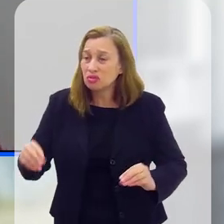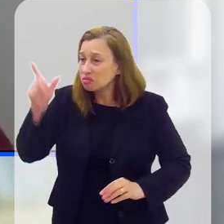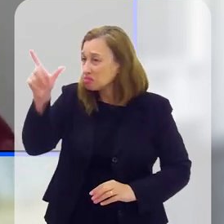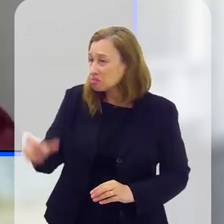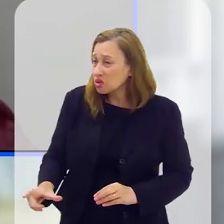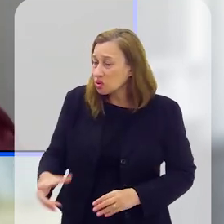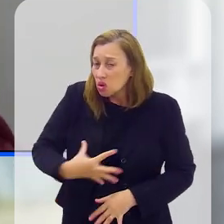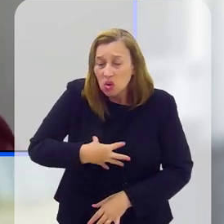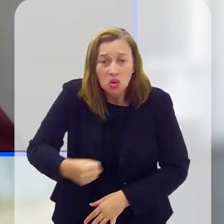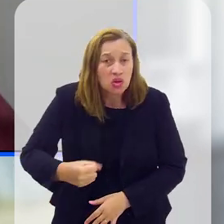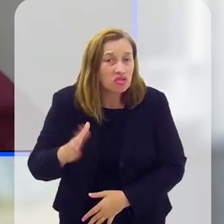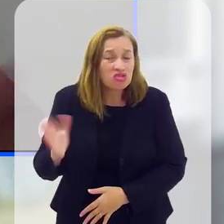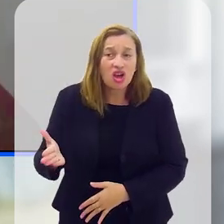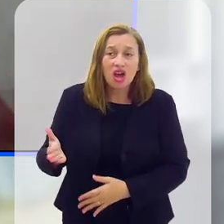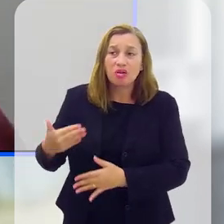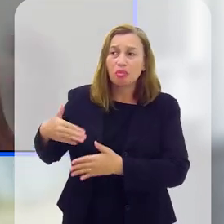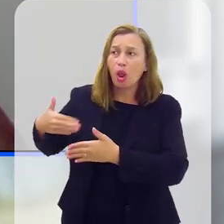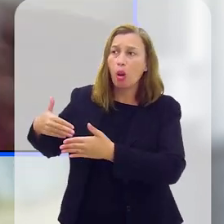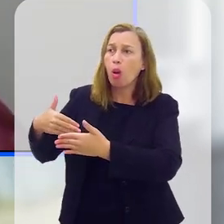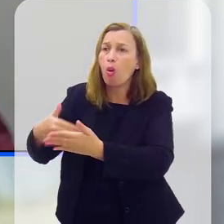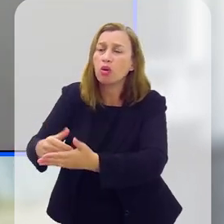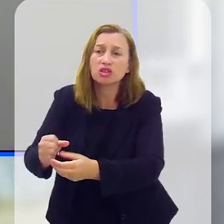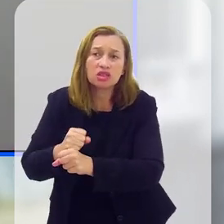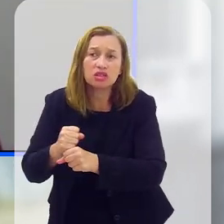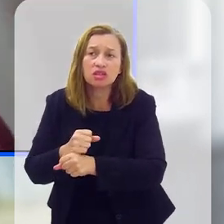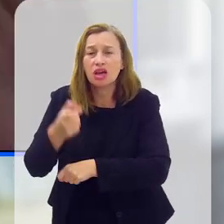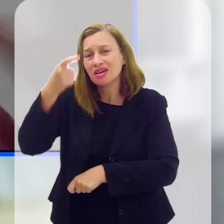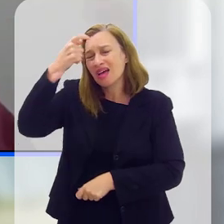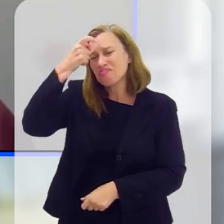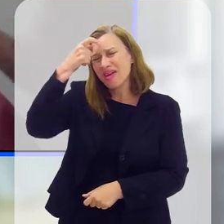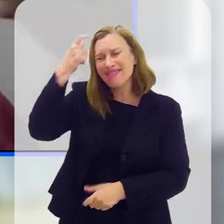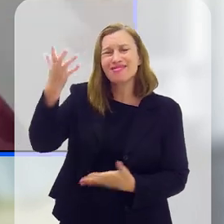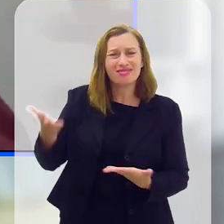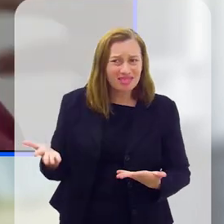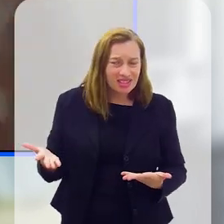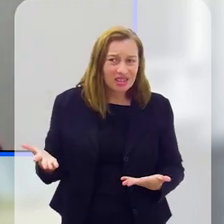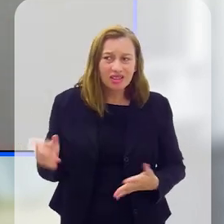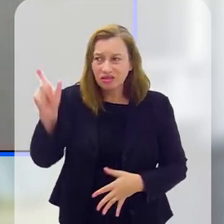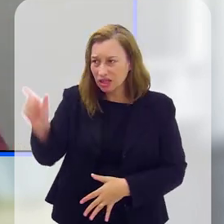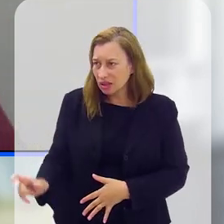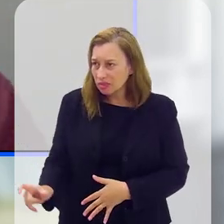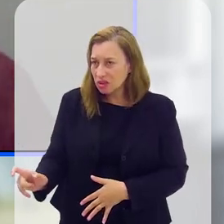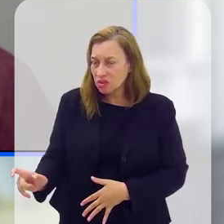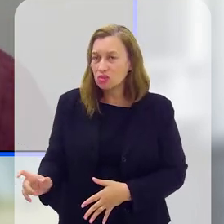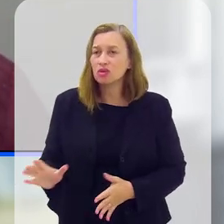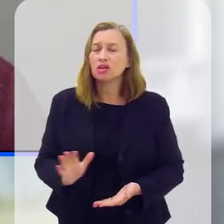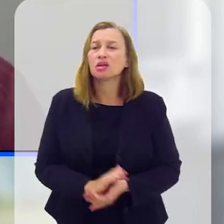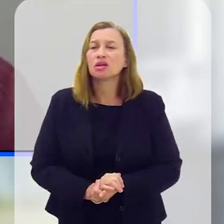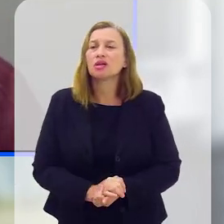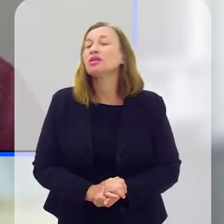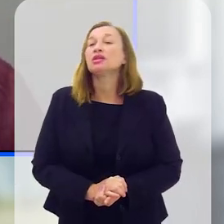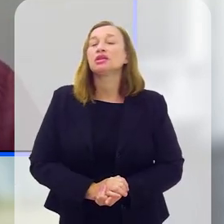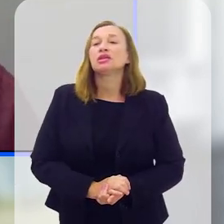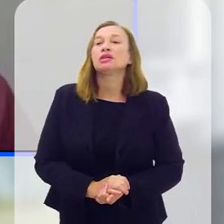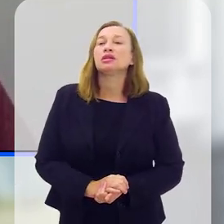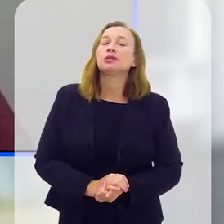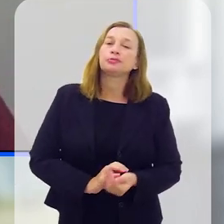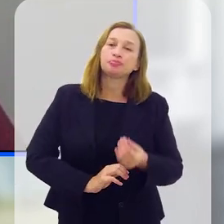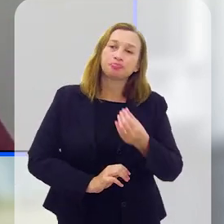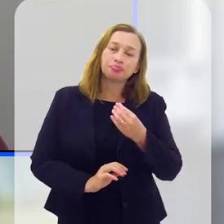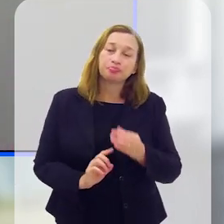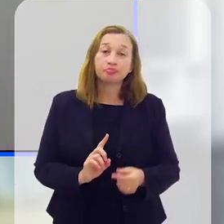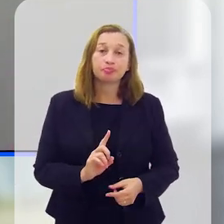são um tormento por algum tempo, na mente daquela pessoa que ficou,